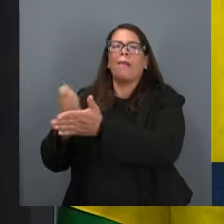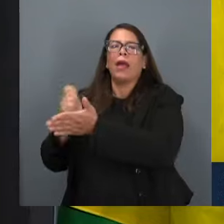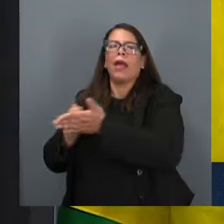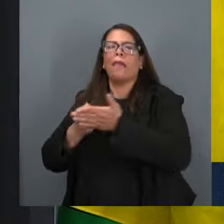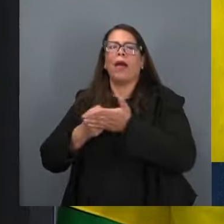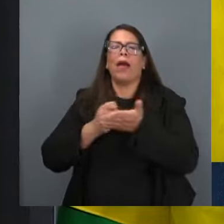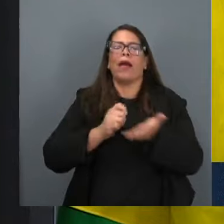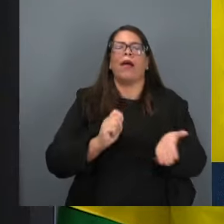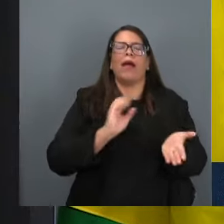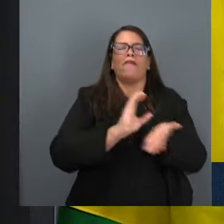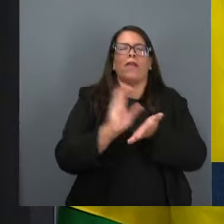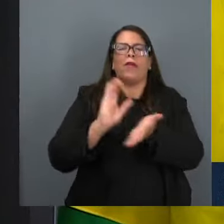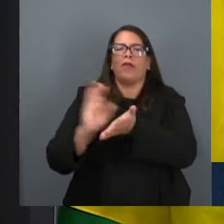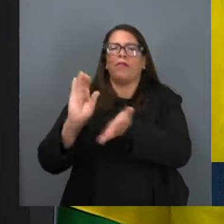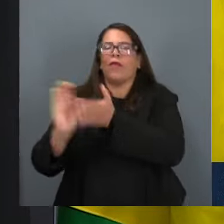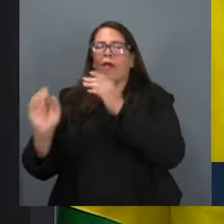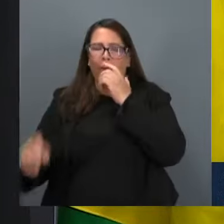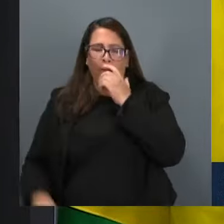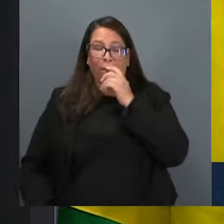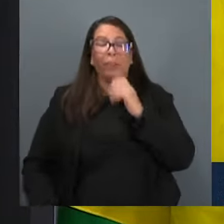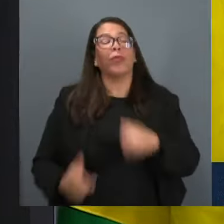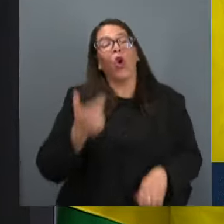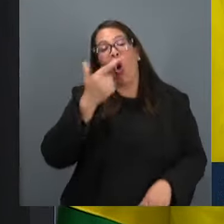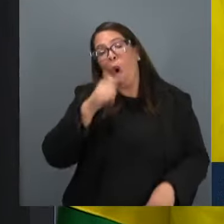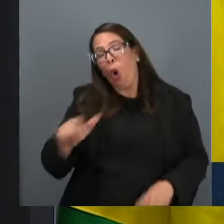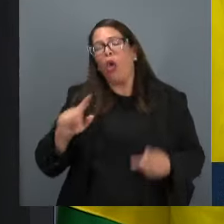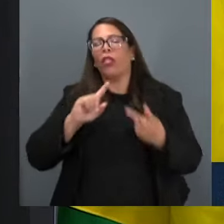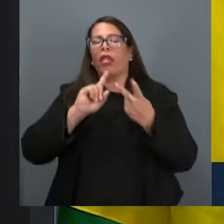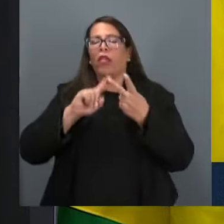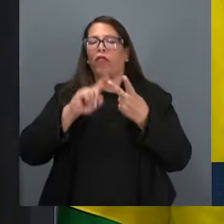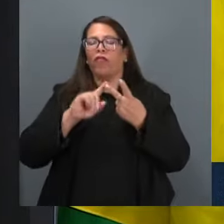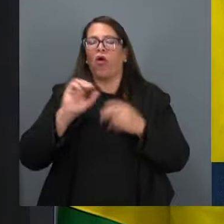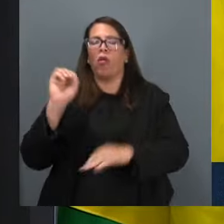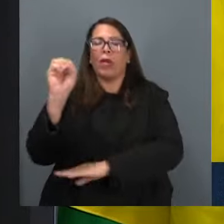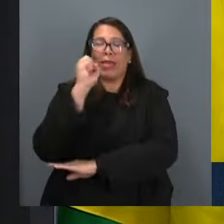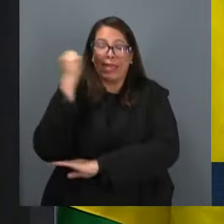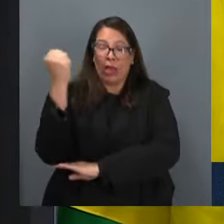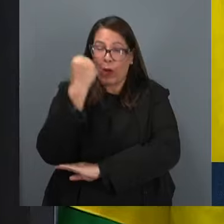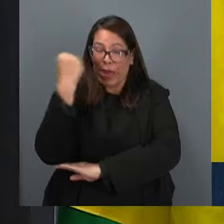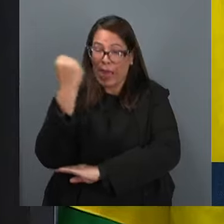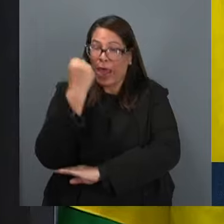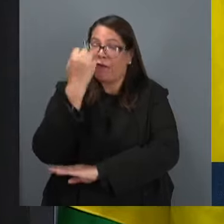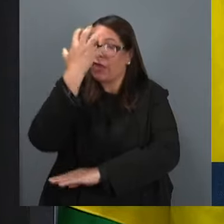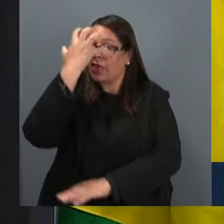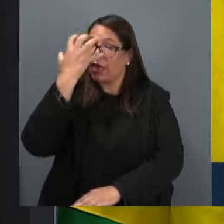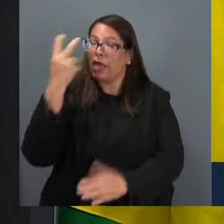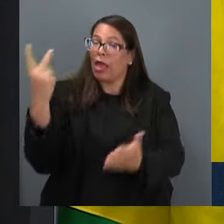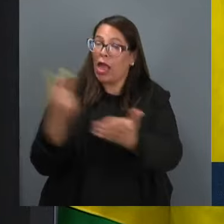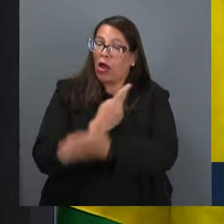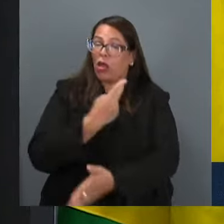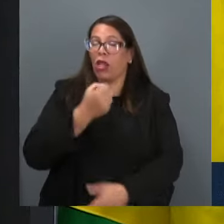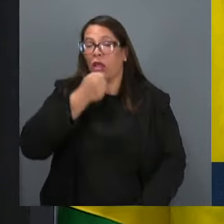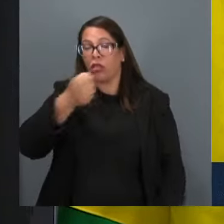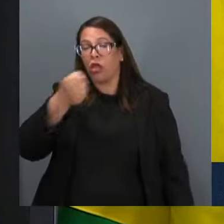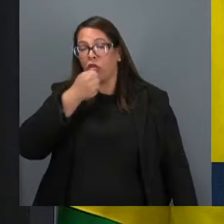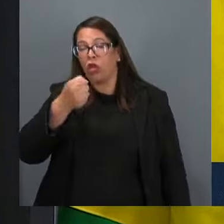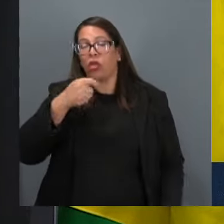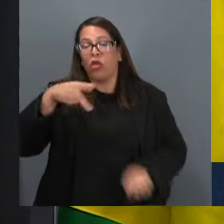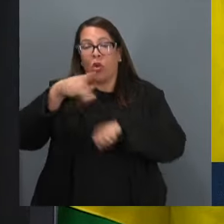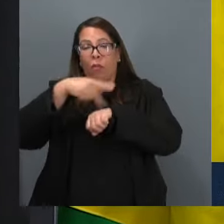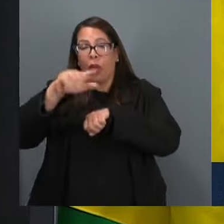Outro episódio muito grave foi a denúncia feita pelos jornalistas estrangeiros